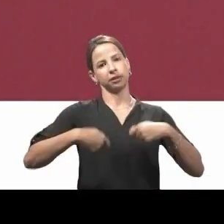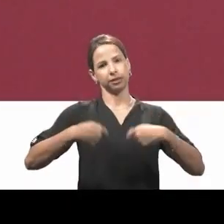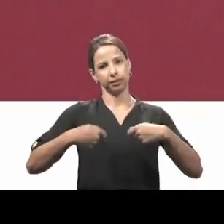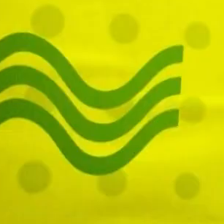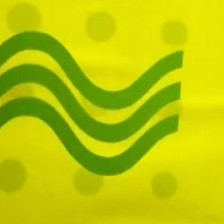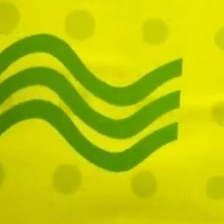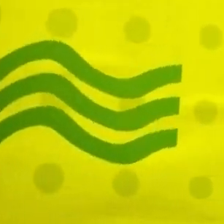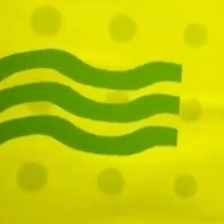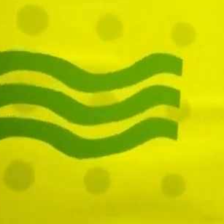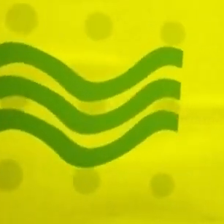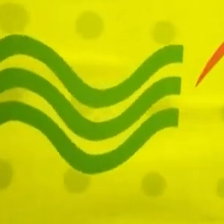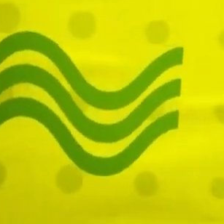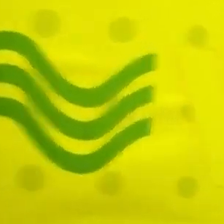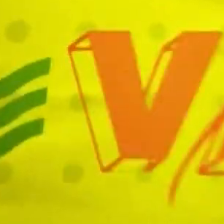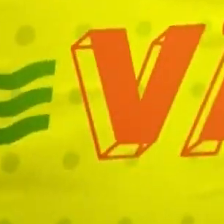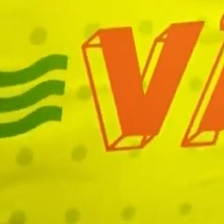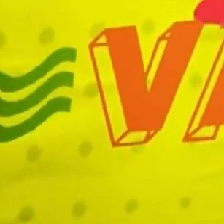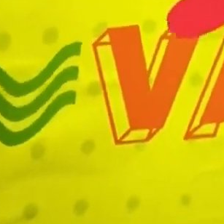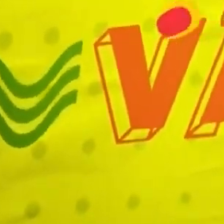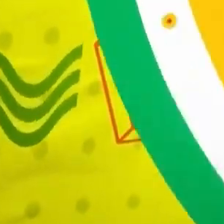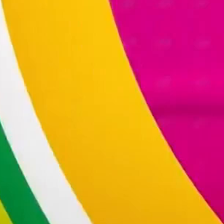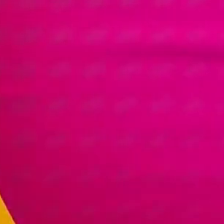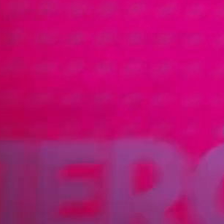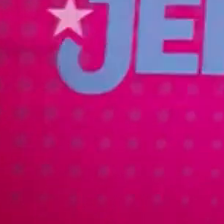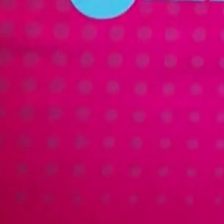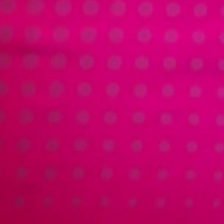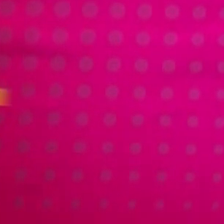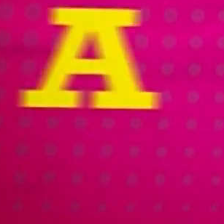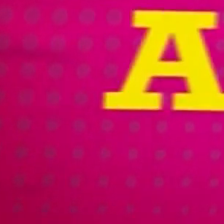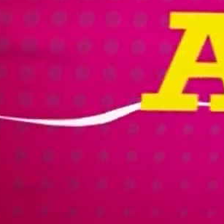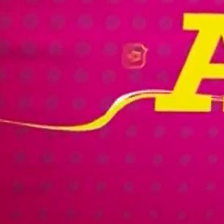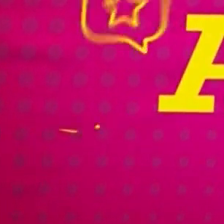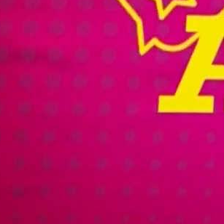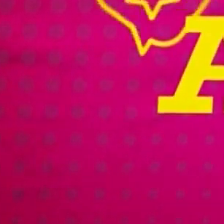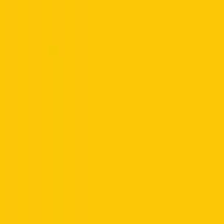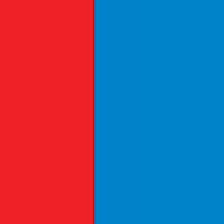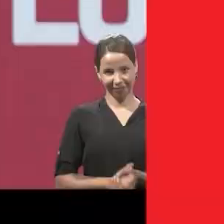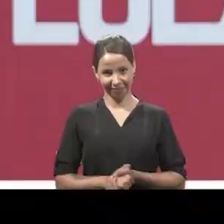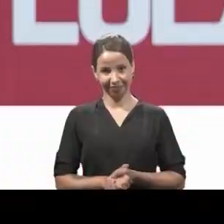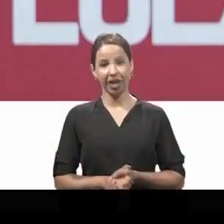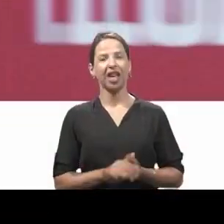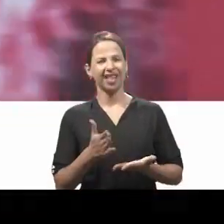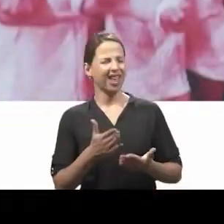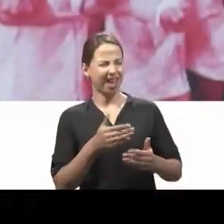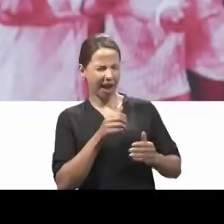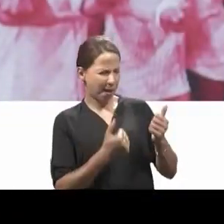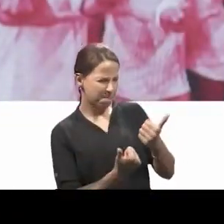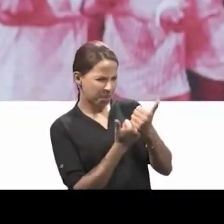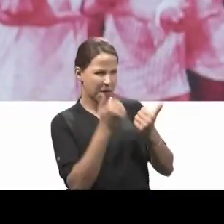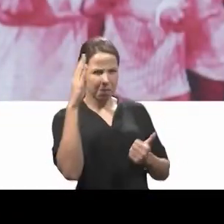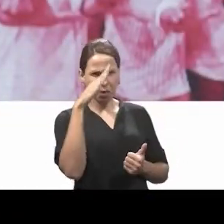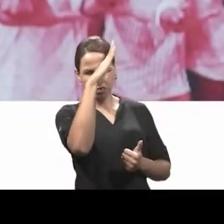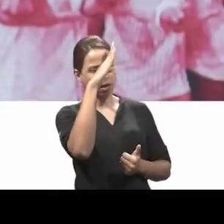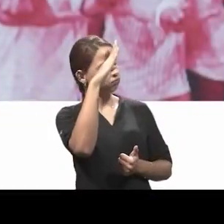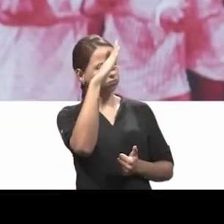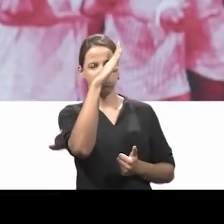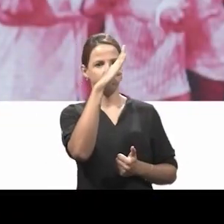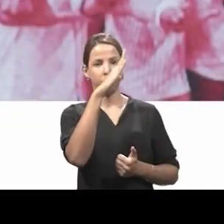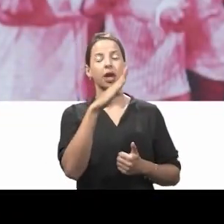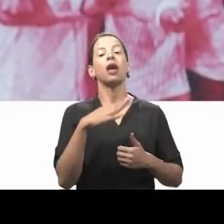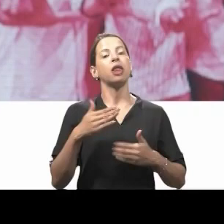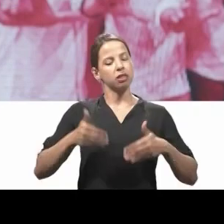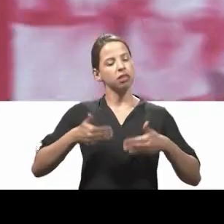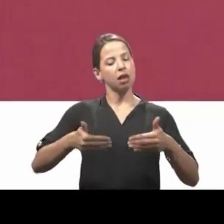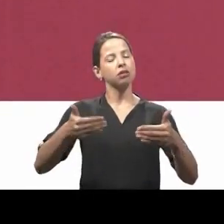mais precisa. Vote nos deputados que vão ajudar Lula e Jerônimo a governar. Quem pega leve com Bolsonaro não